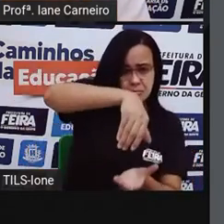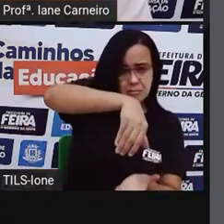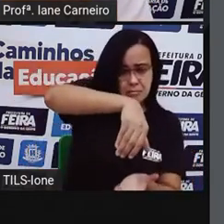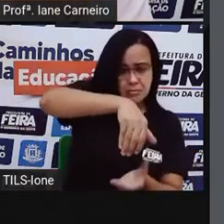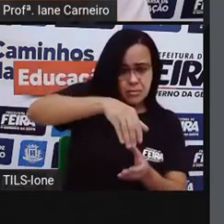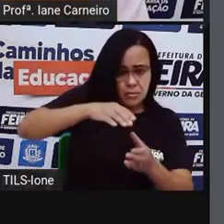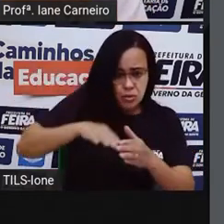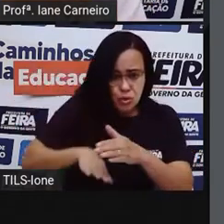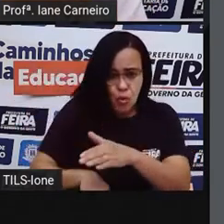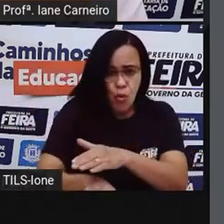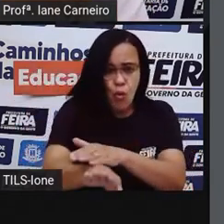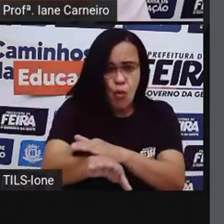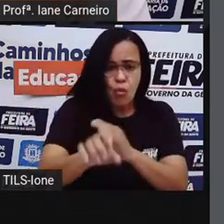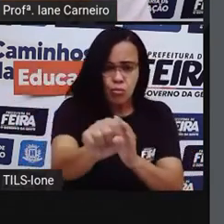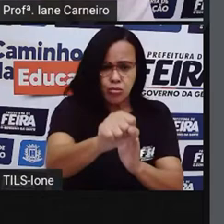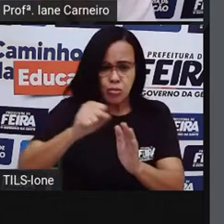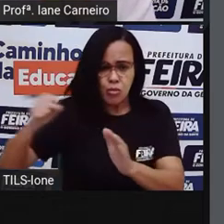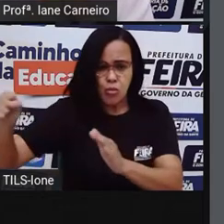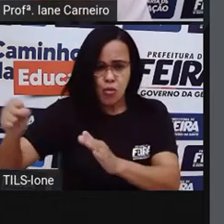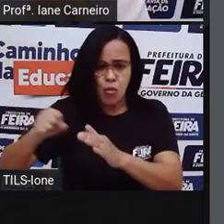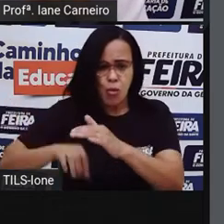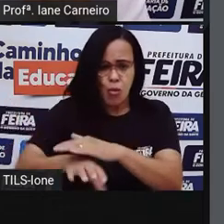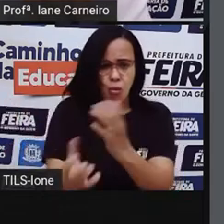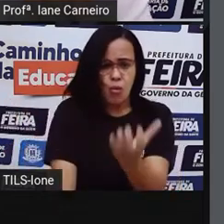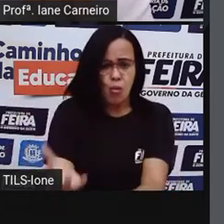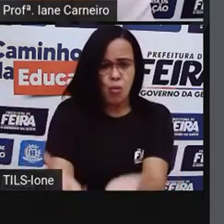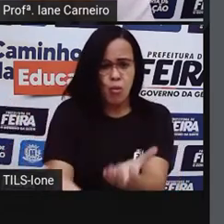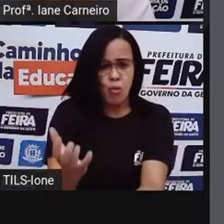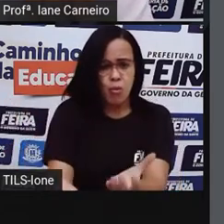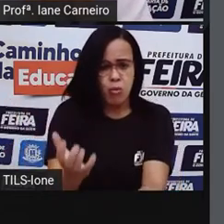colocou o bolo para assar em forno quente.